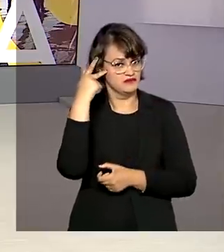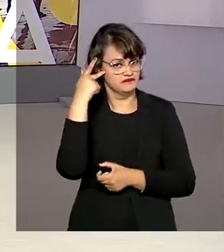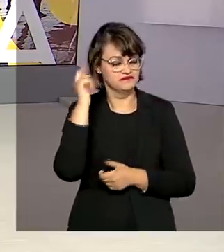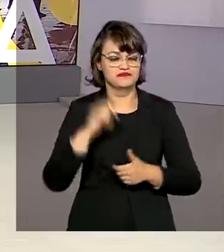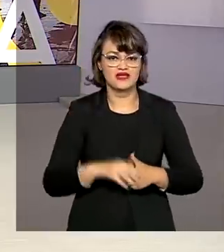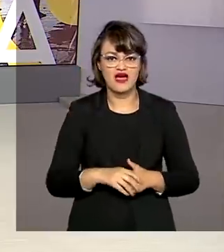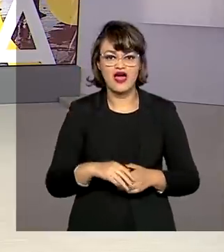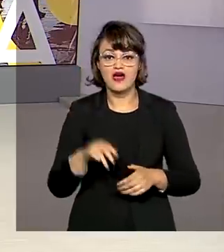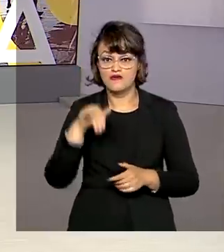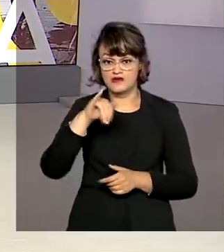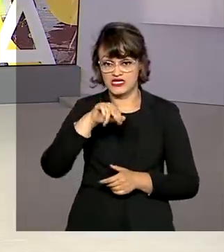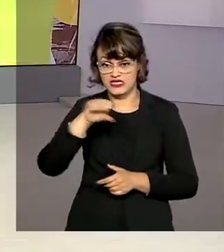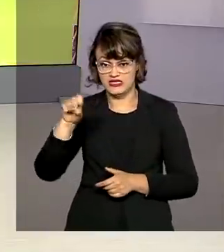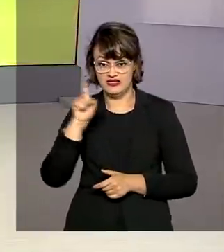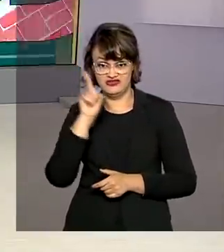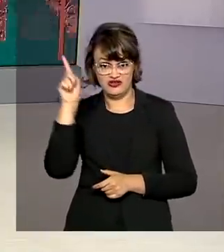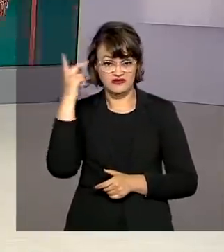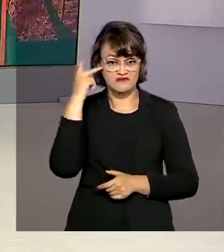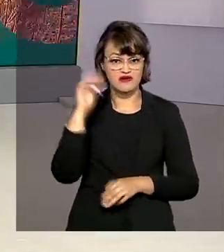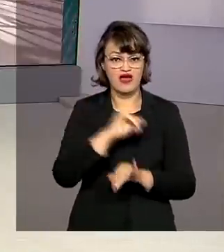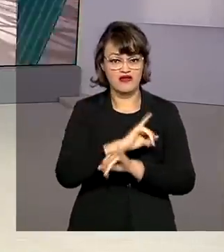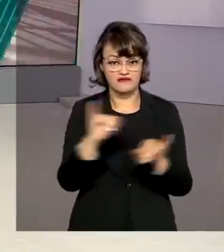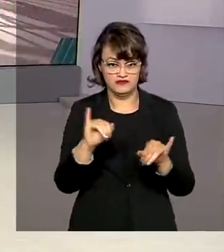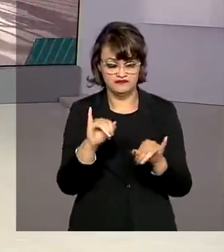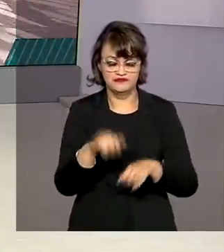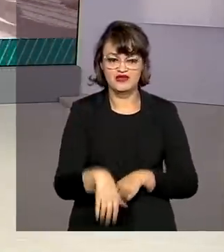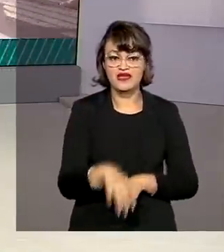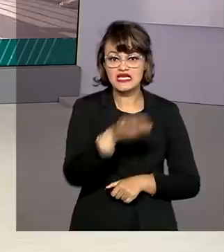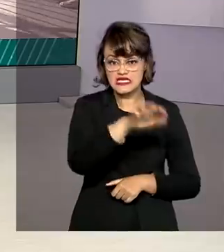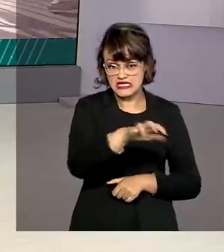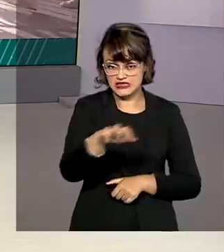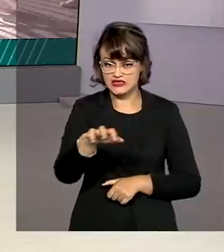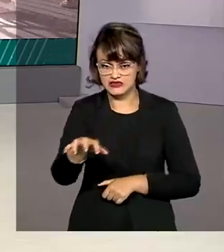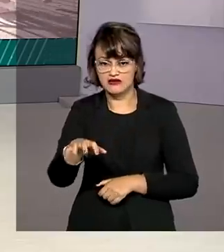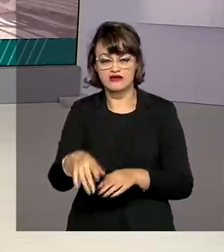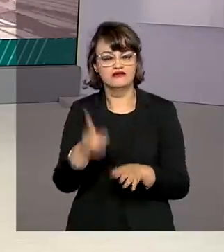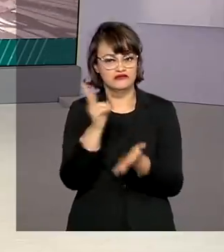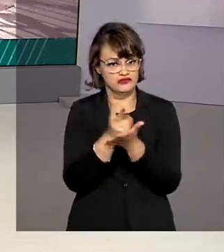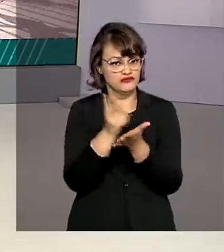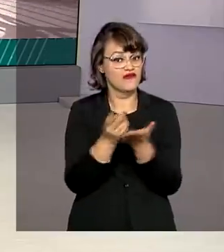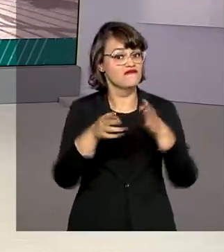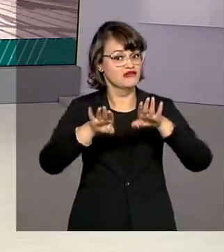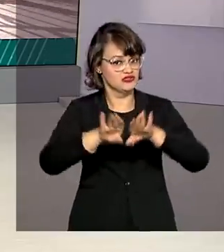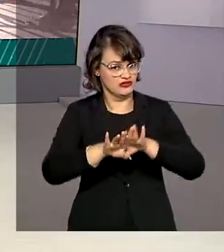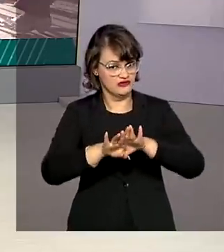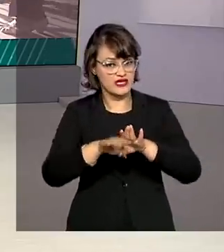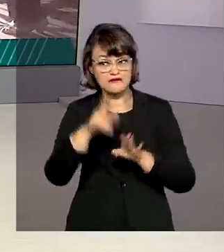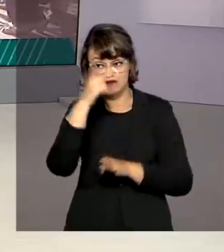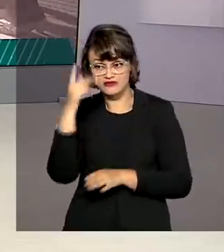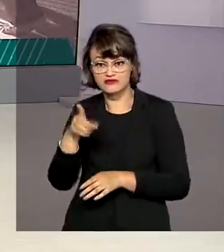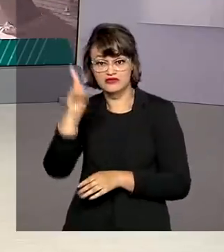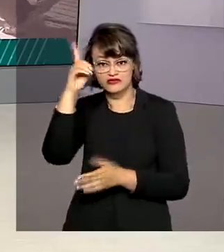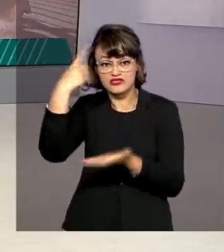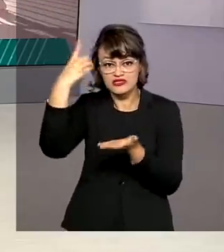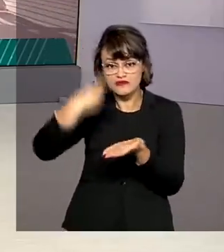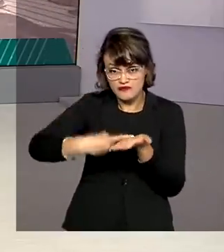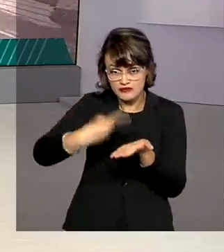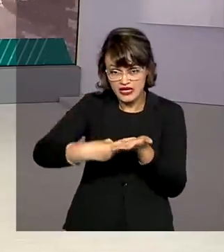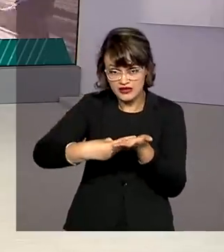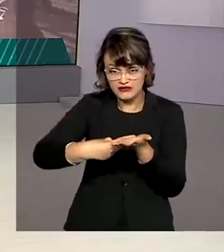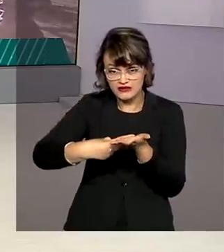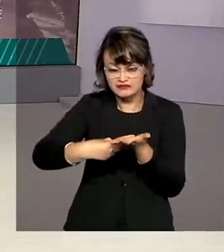Em nota, o INSS informou que as agências vão seguir fechadas e que os segurados que tinham agendado atendimento